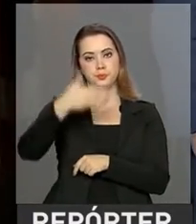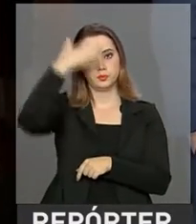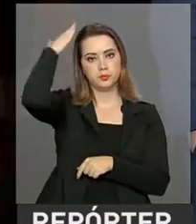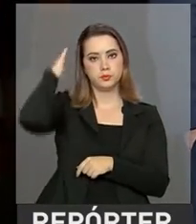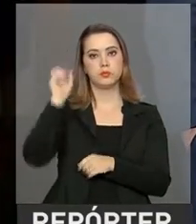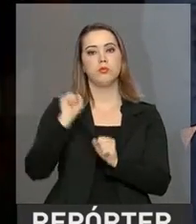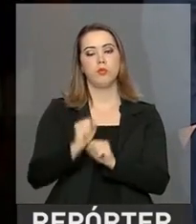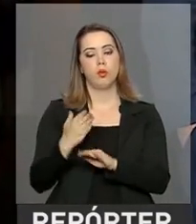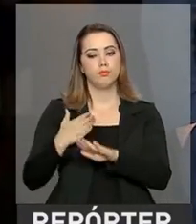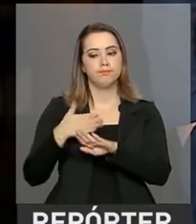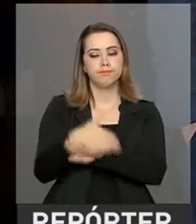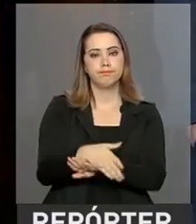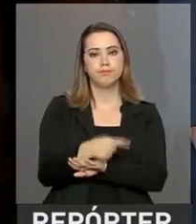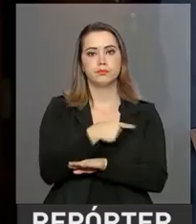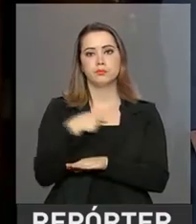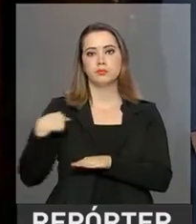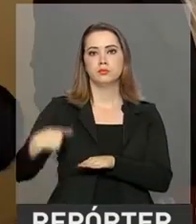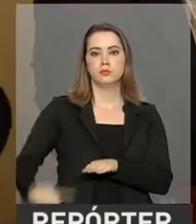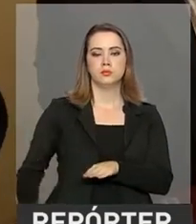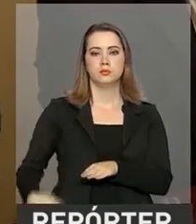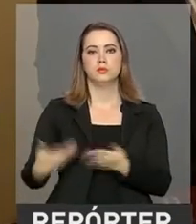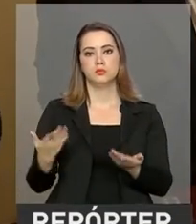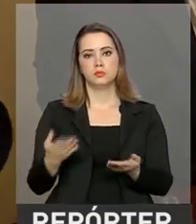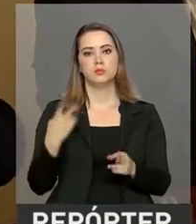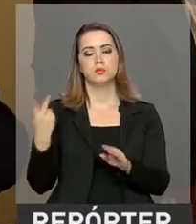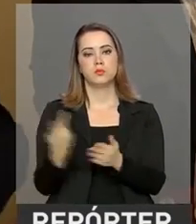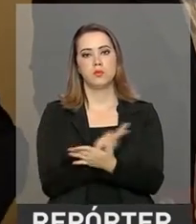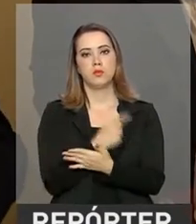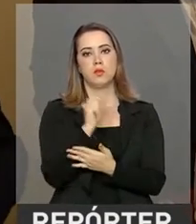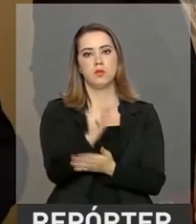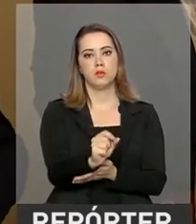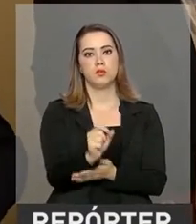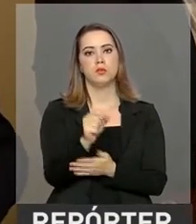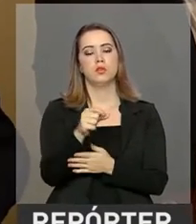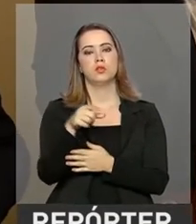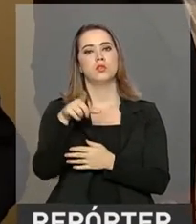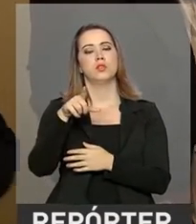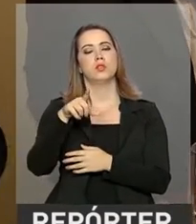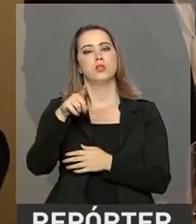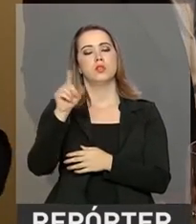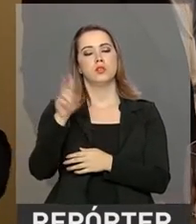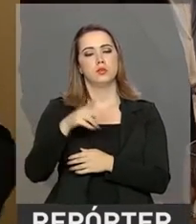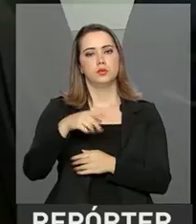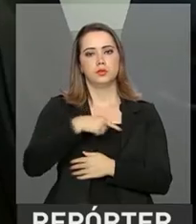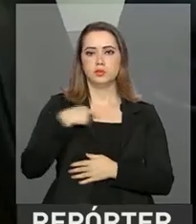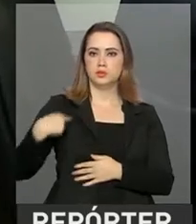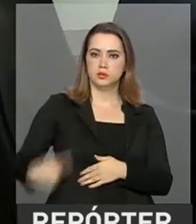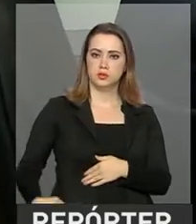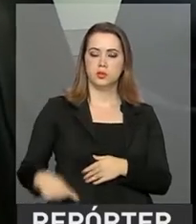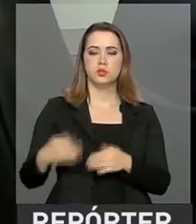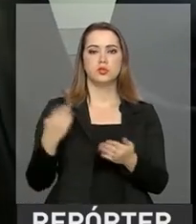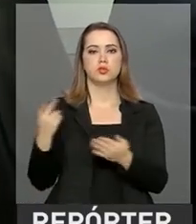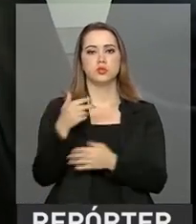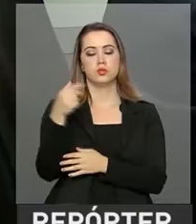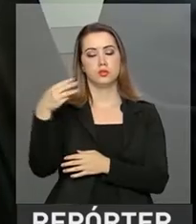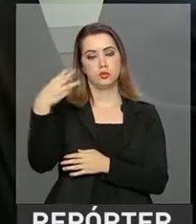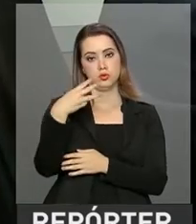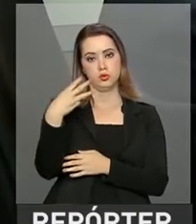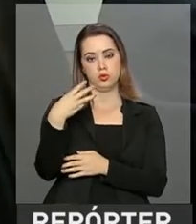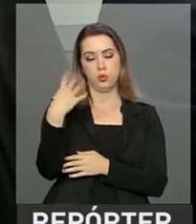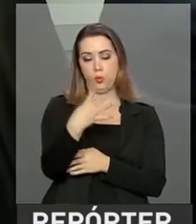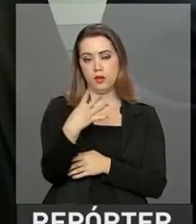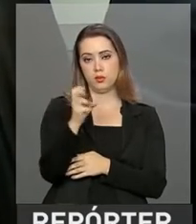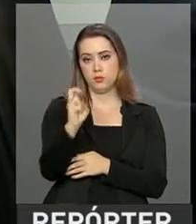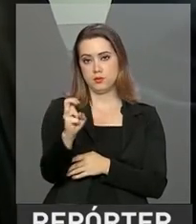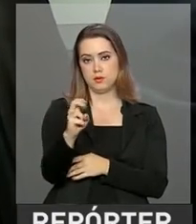participar do encontro de cúpula do grupo, que acontece na cidade de Hanju, na China, nos próximos dias 4 e